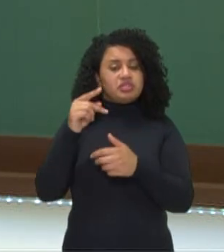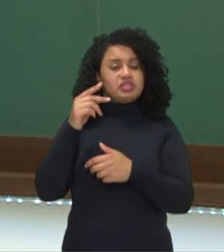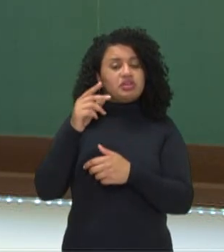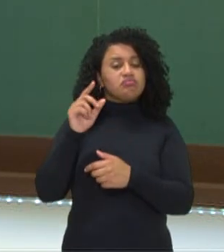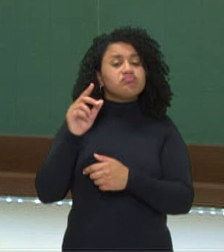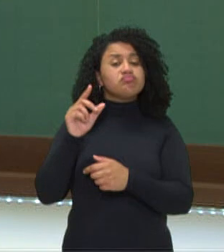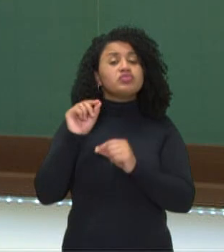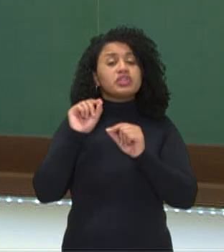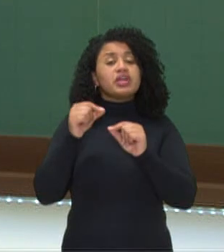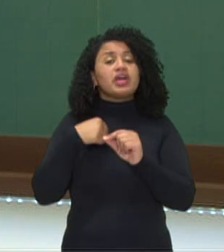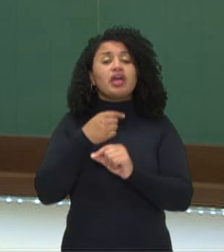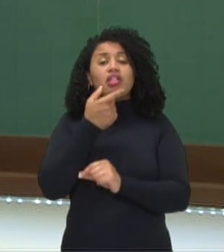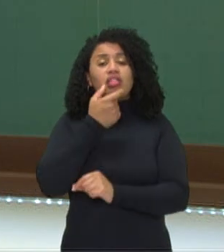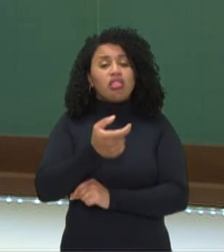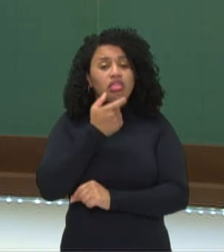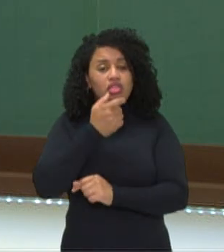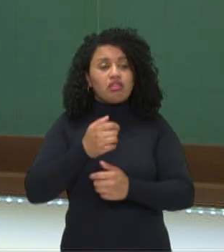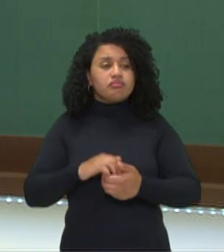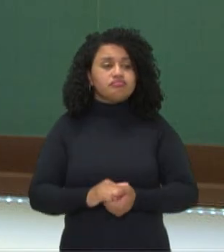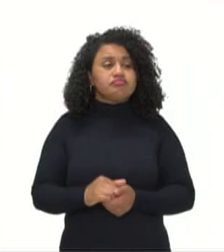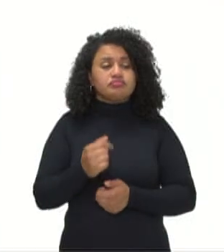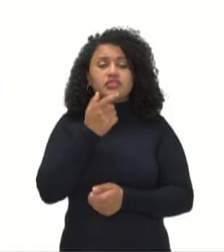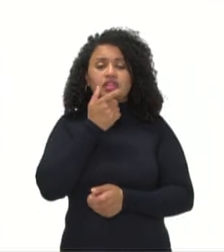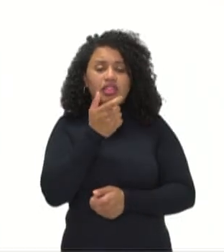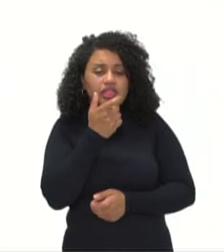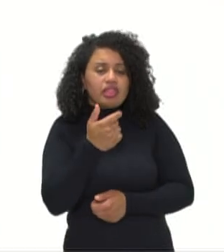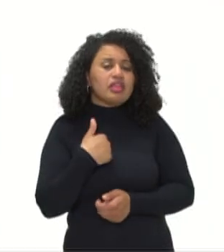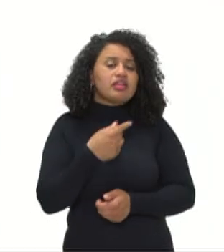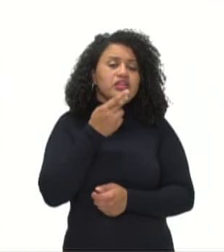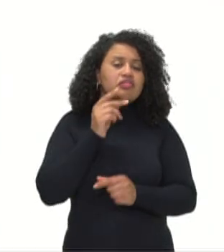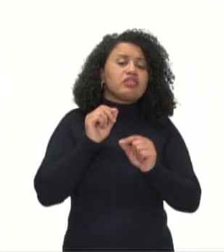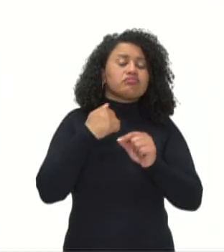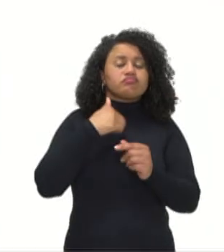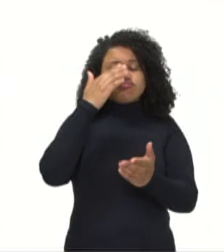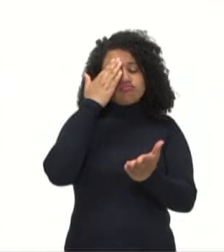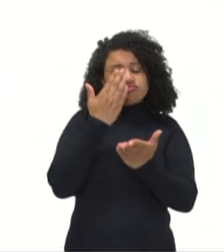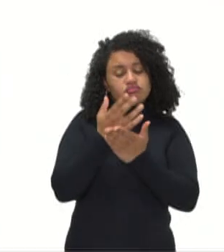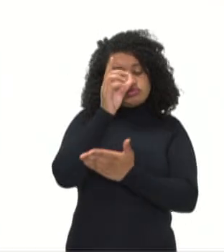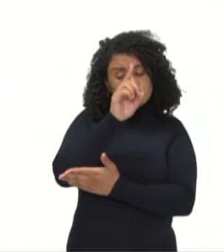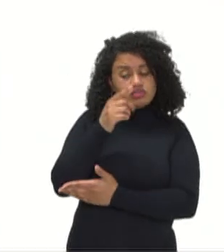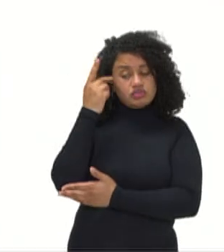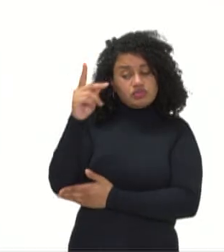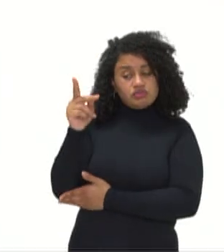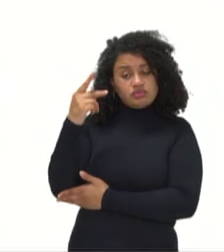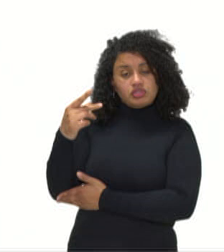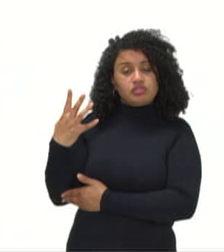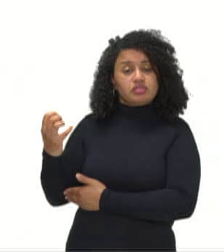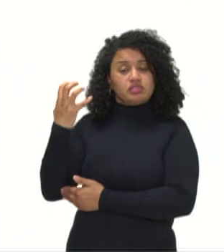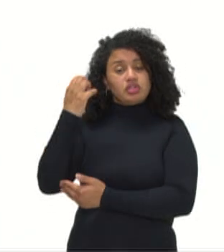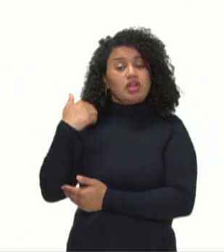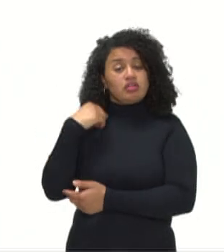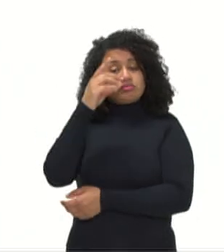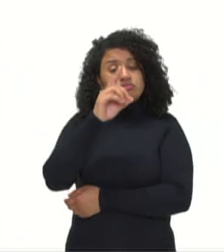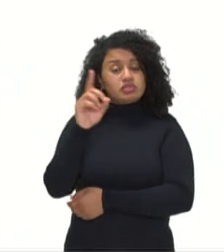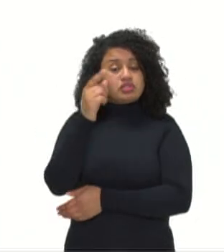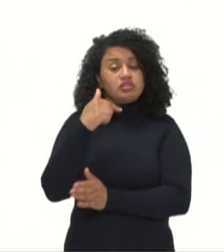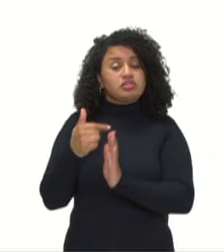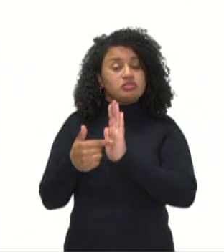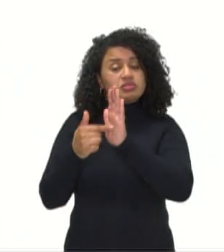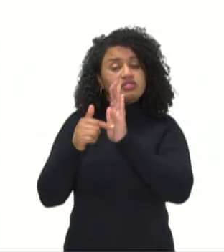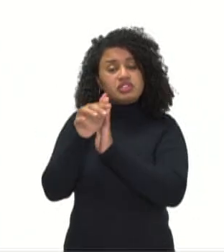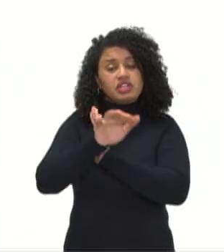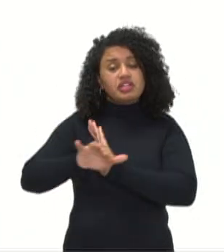Albert Einstein. Então Einstein dizia, acredito no Deus de Espinoza, um Deus que se manifesta na